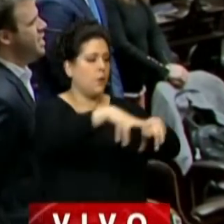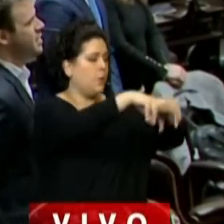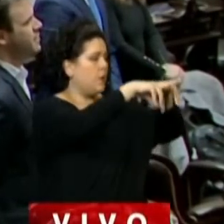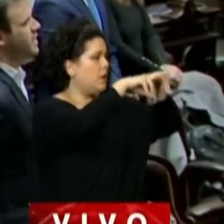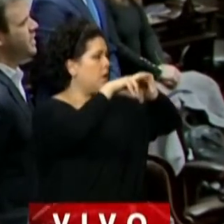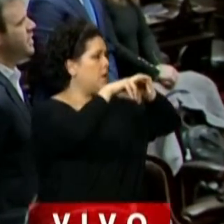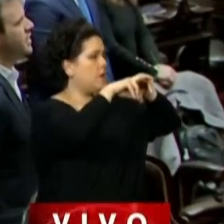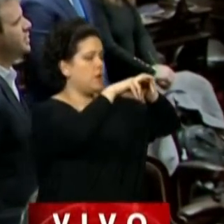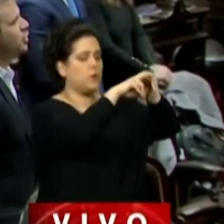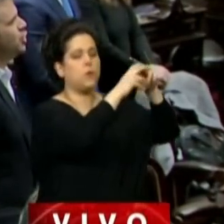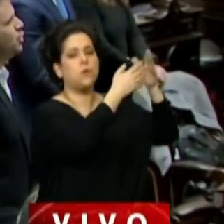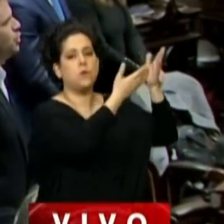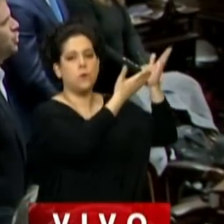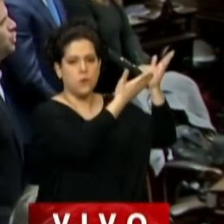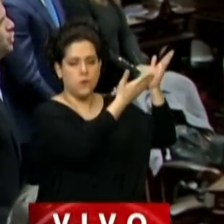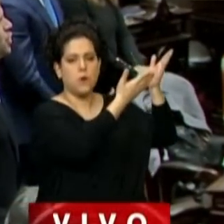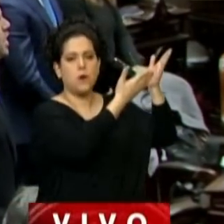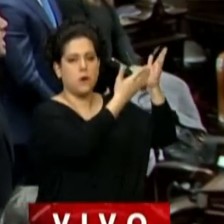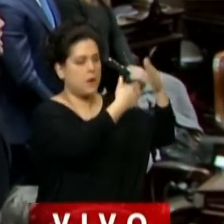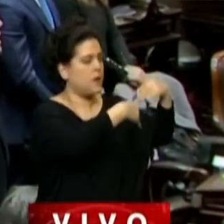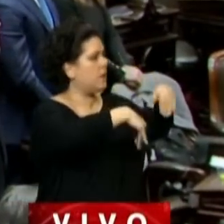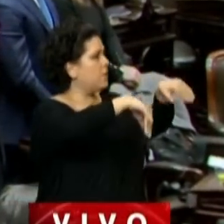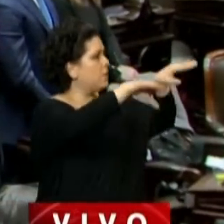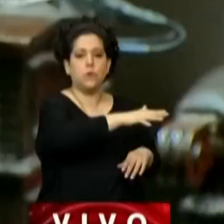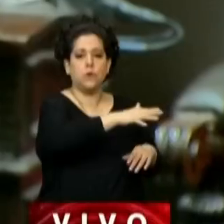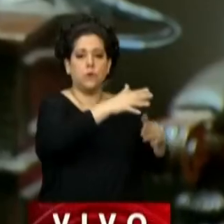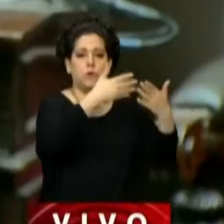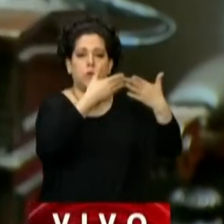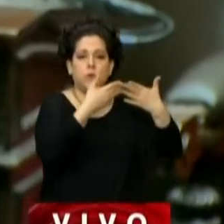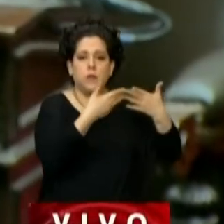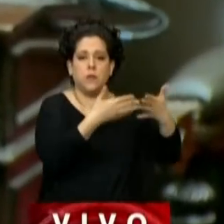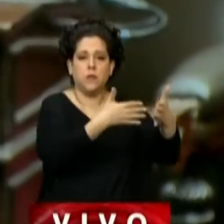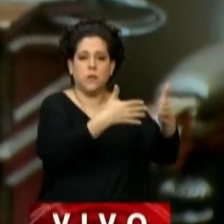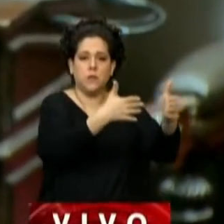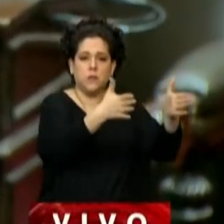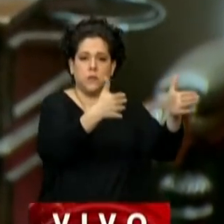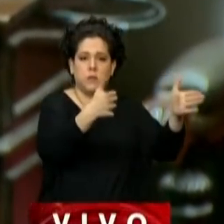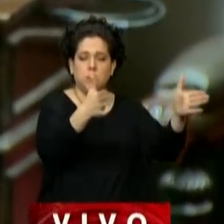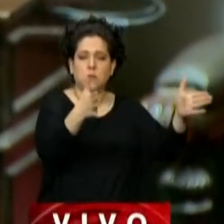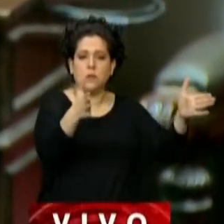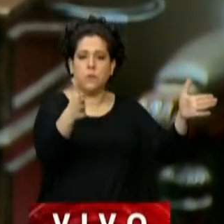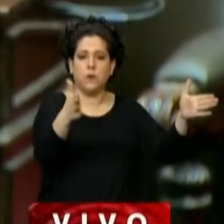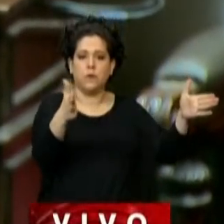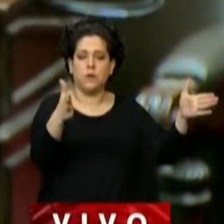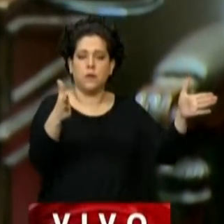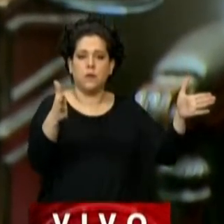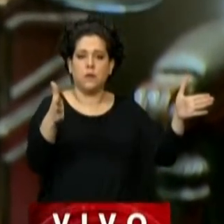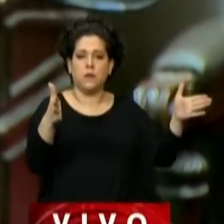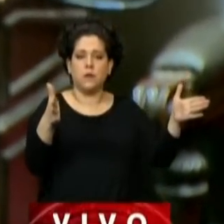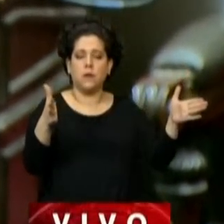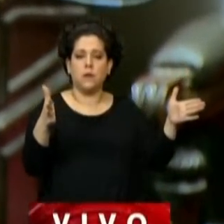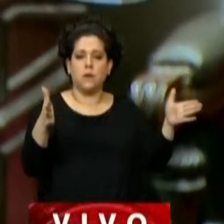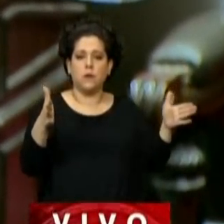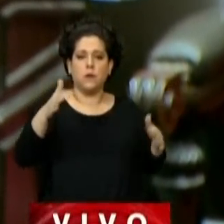circunstâncias do atentado, em que um brasileiro atirou contra o rosto da vice-presidente, mas a arma falhou. Em meio a uma tensão